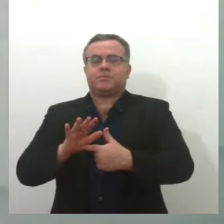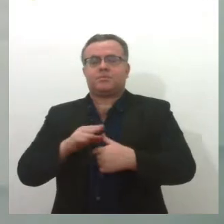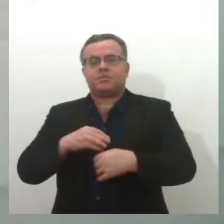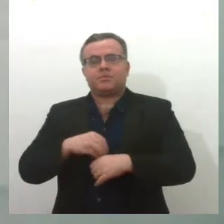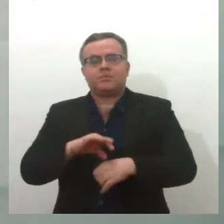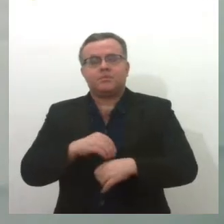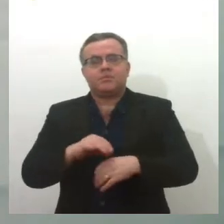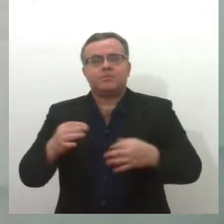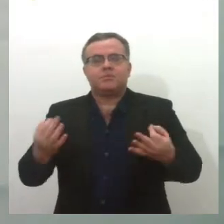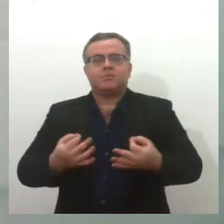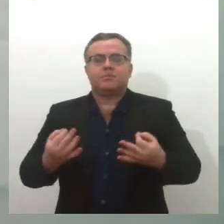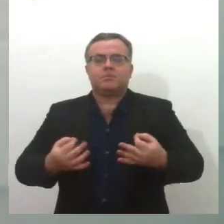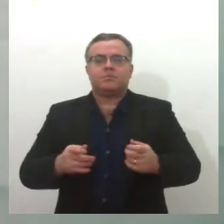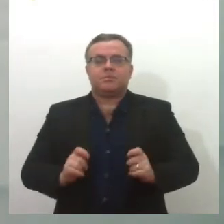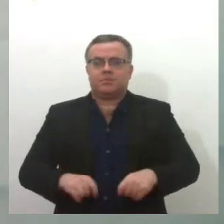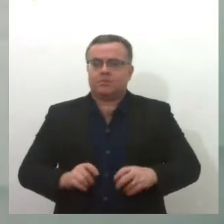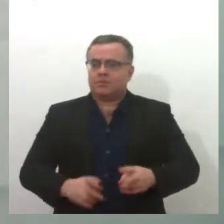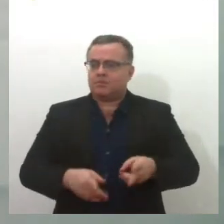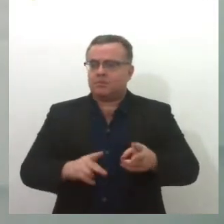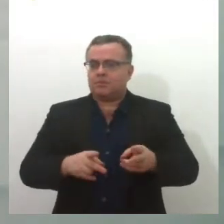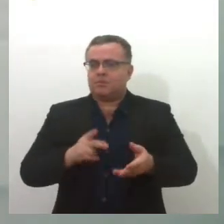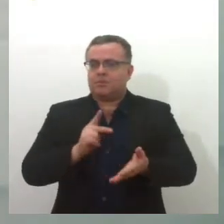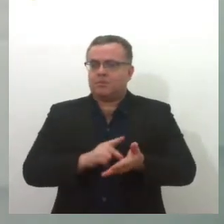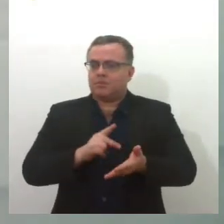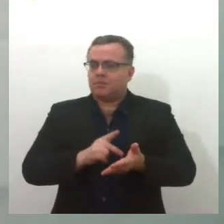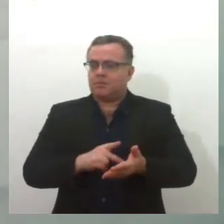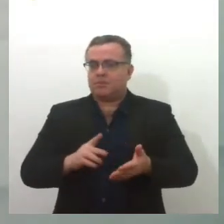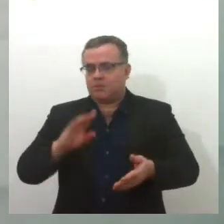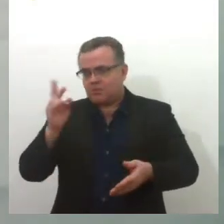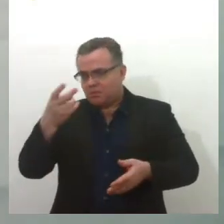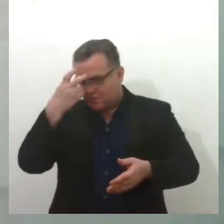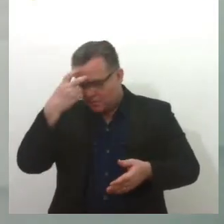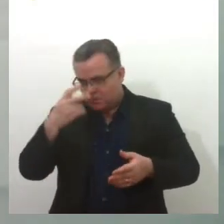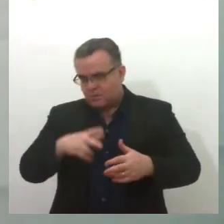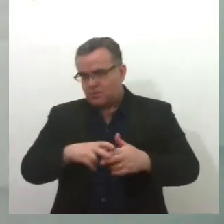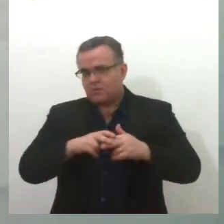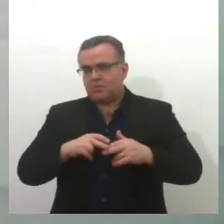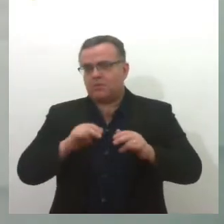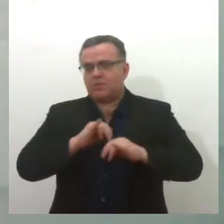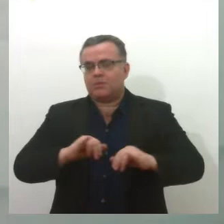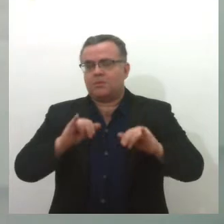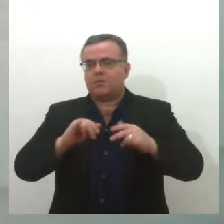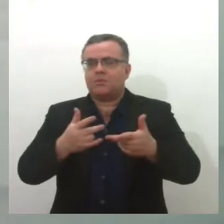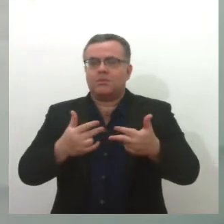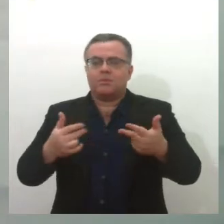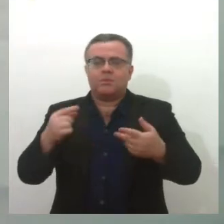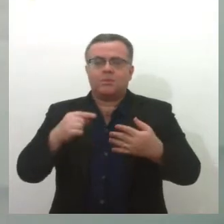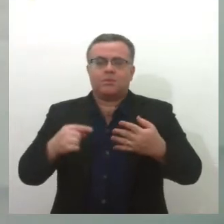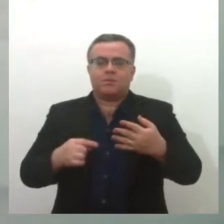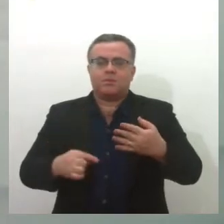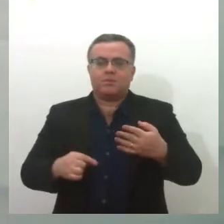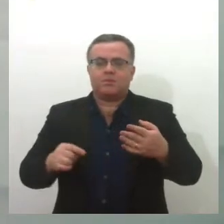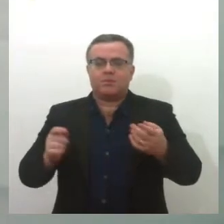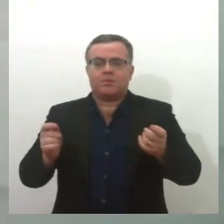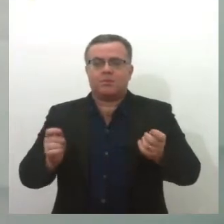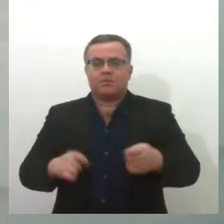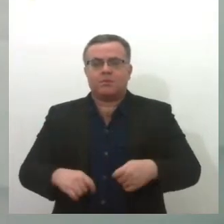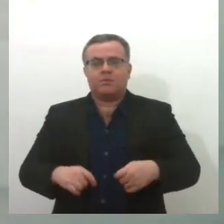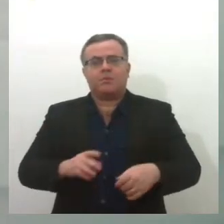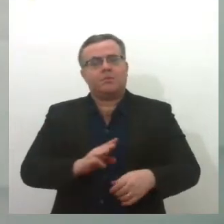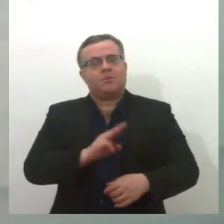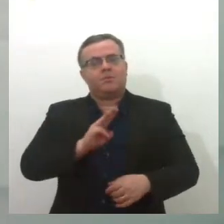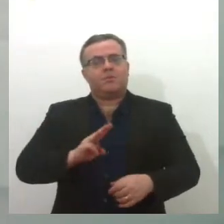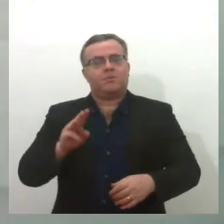de exposições e também de mostras culturais. Para essas e outras informações, Denise, é só entrar no nosso